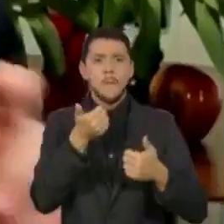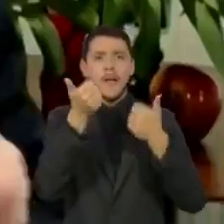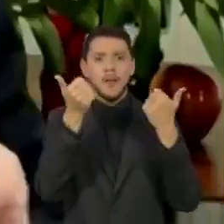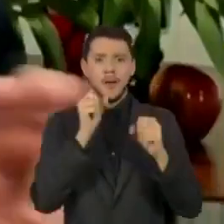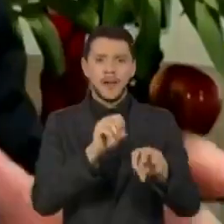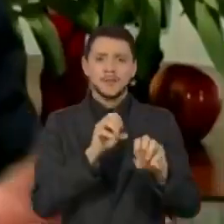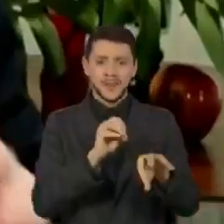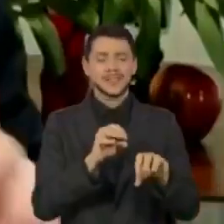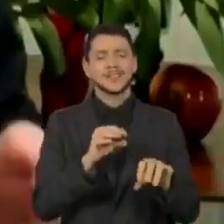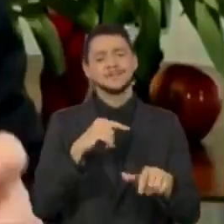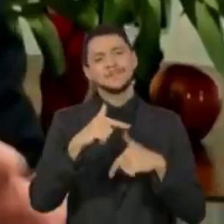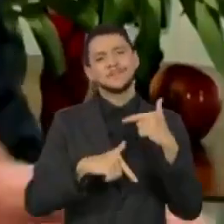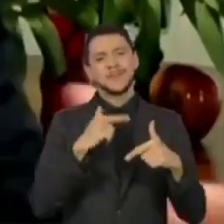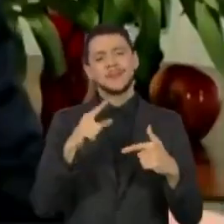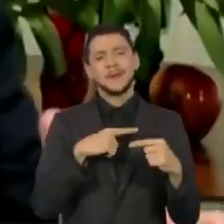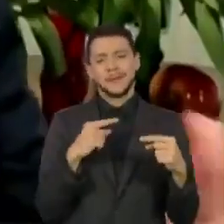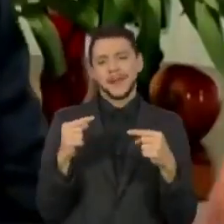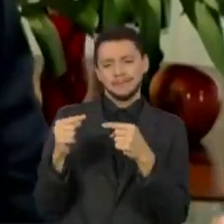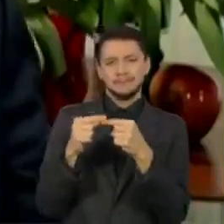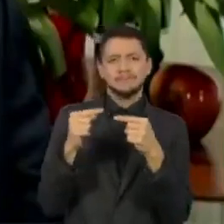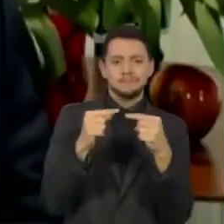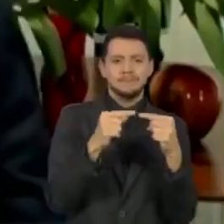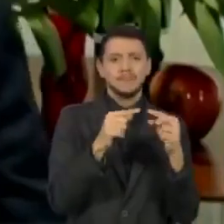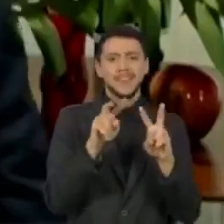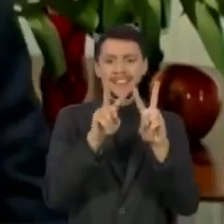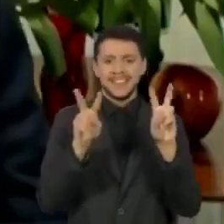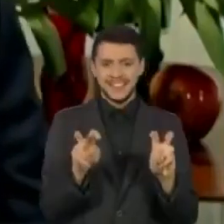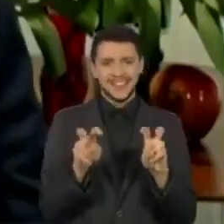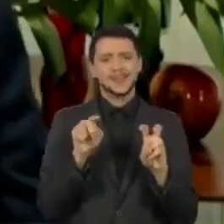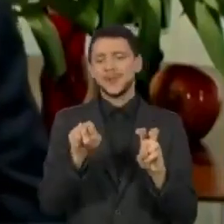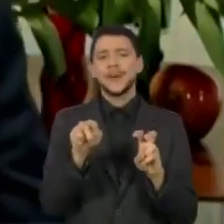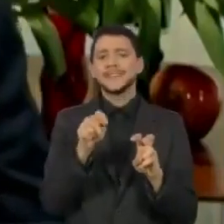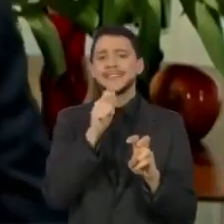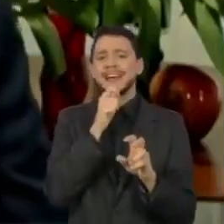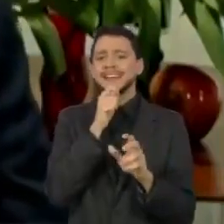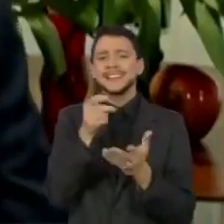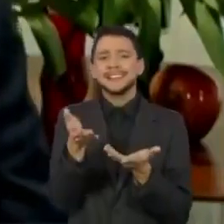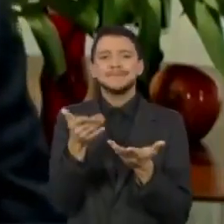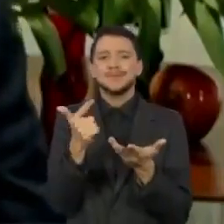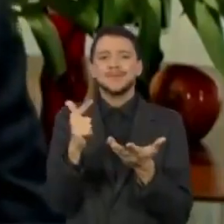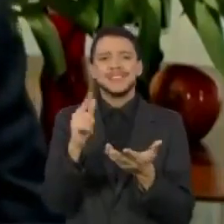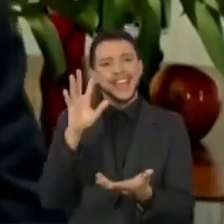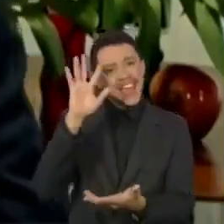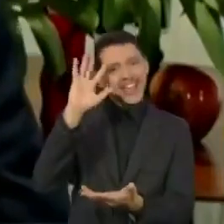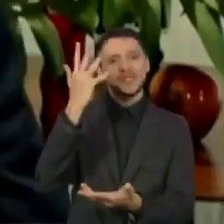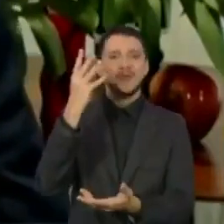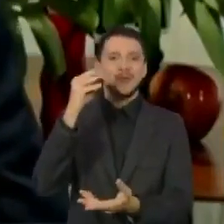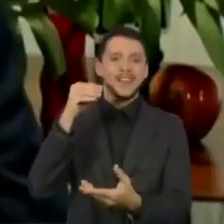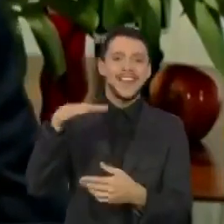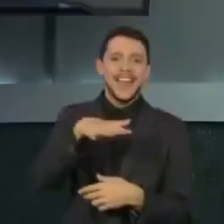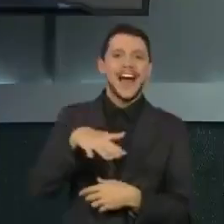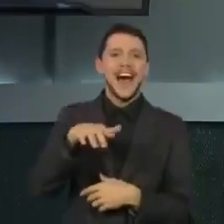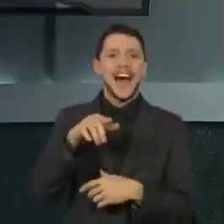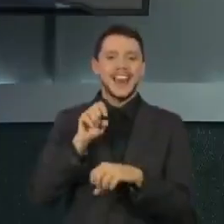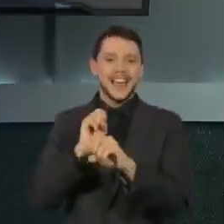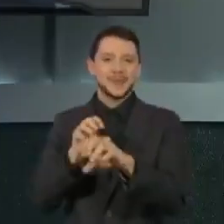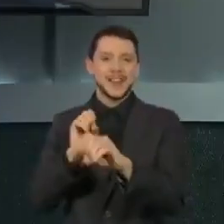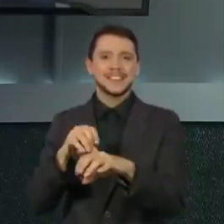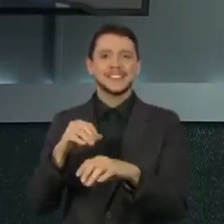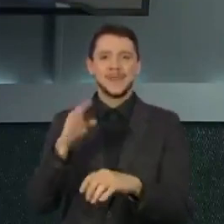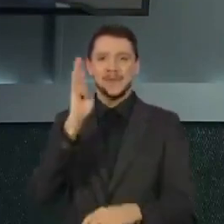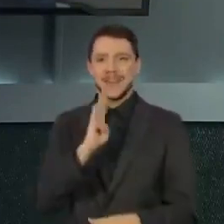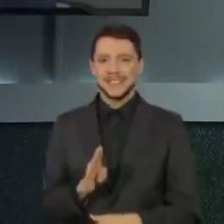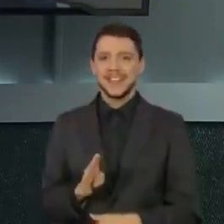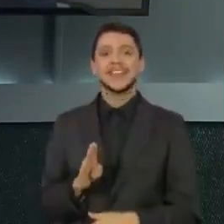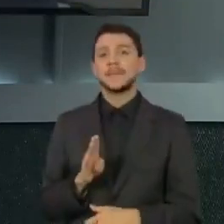está sendo muito pontual com questões que, muitas vezes, são laterais dentro do processo da formação educacional brasileira. E ele, sem